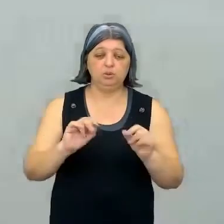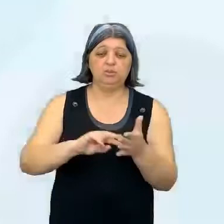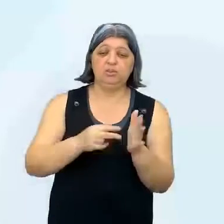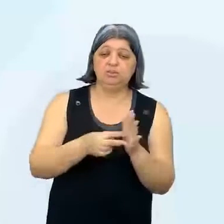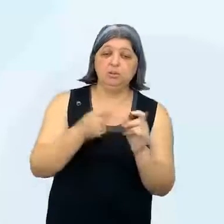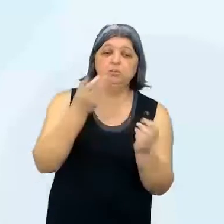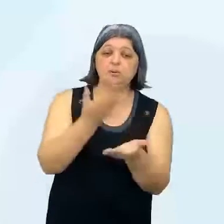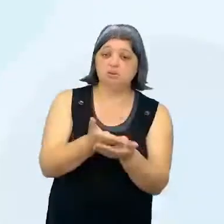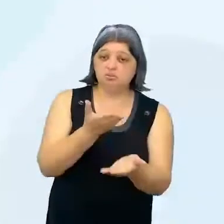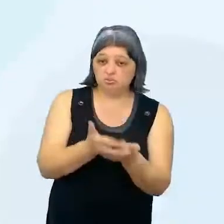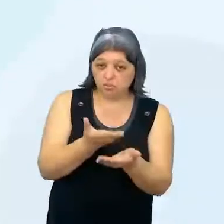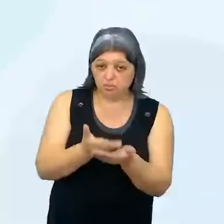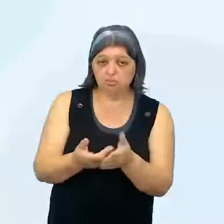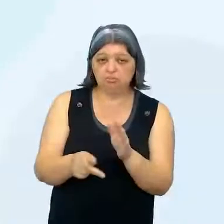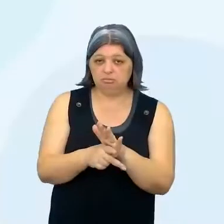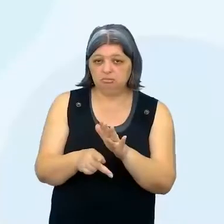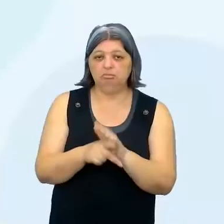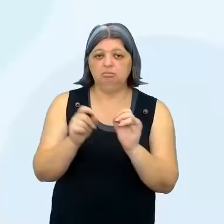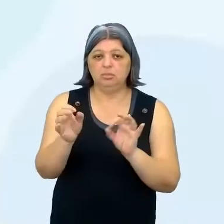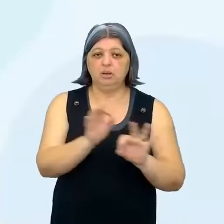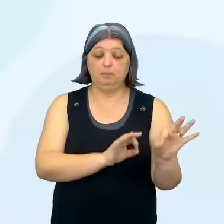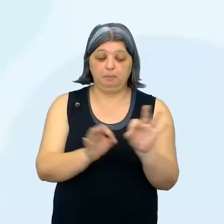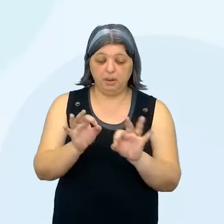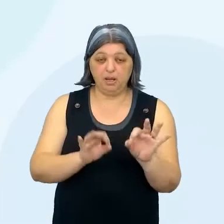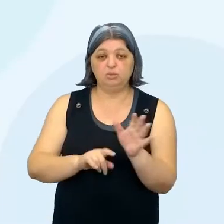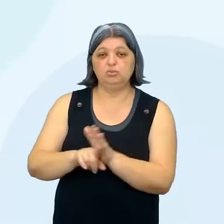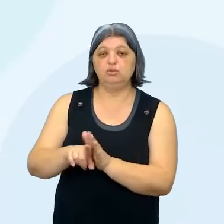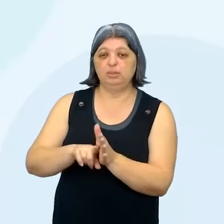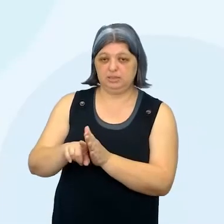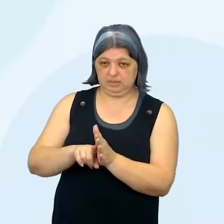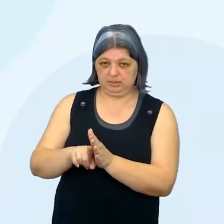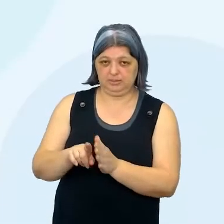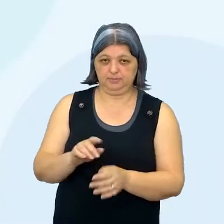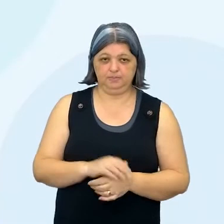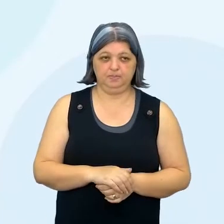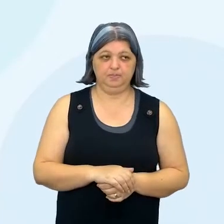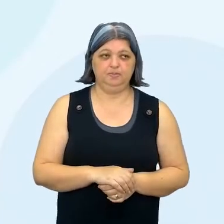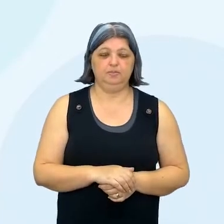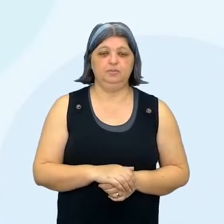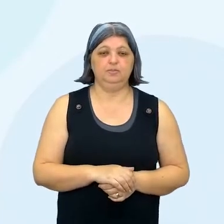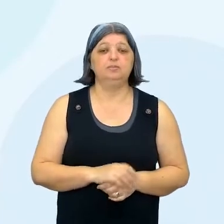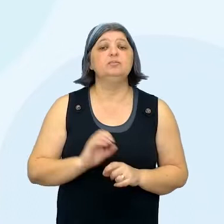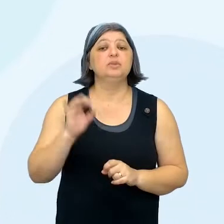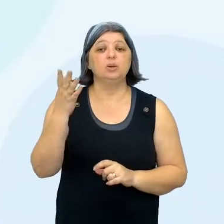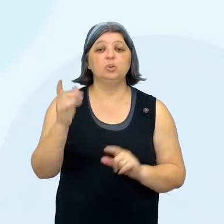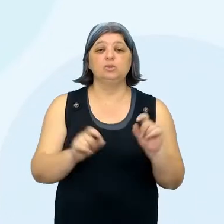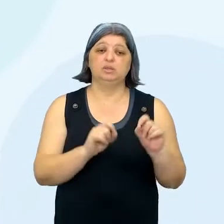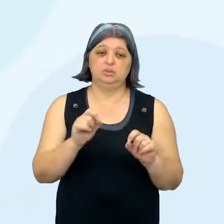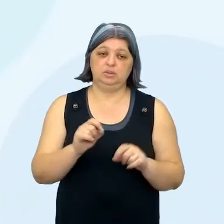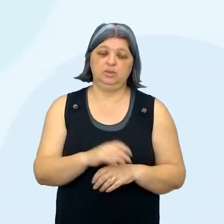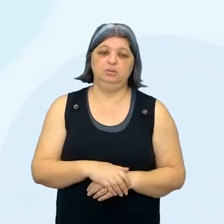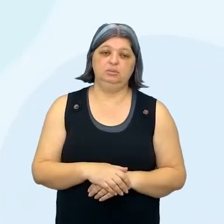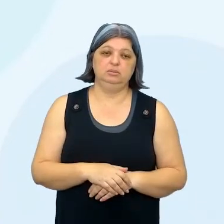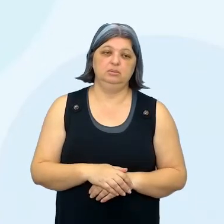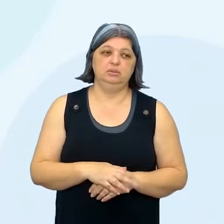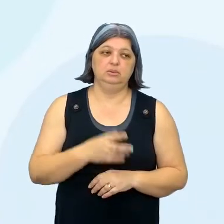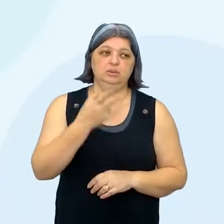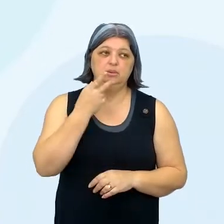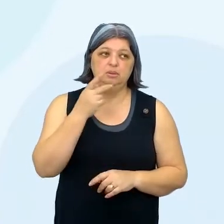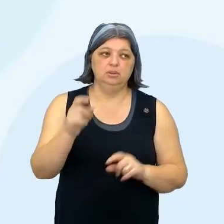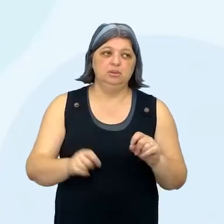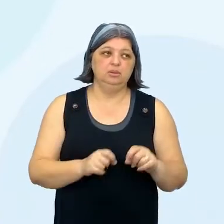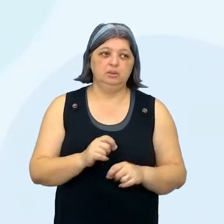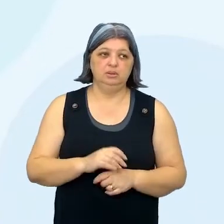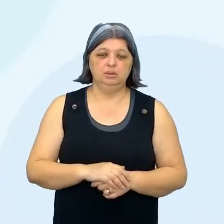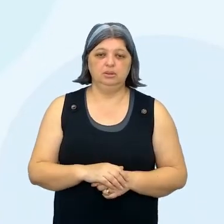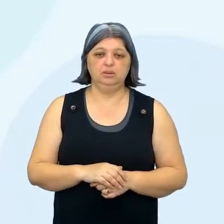Então, vamos começar pelo plano de pesquisa. Então, o que acontece? Esse plano de pesquisa que eu falei para vocês, ele